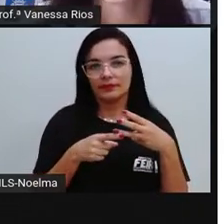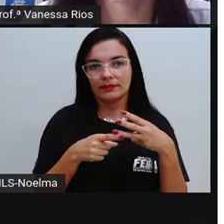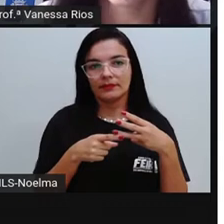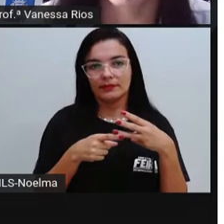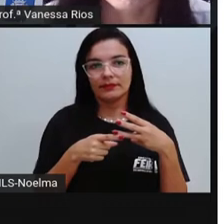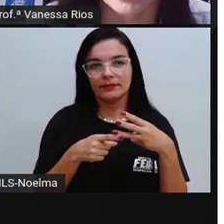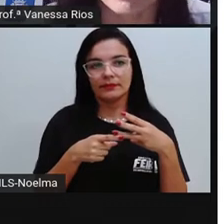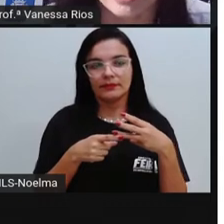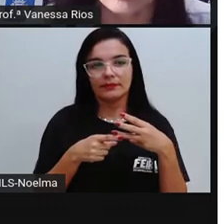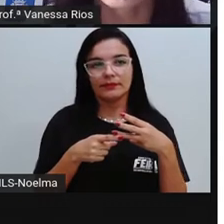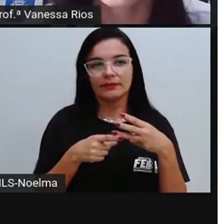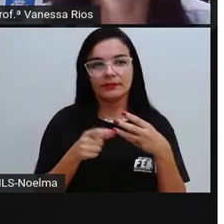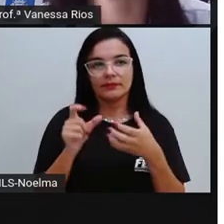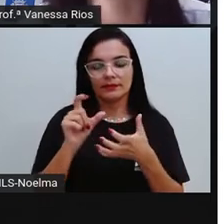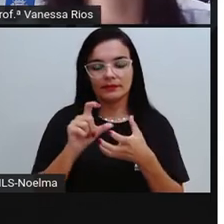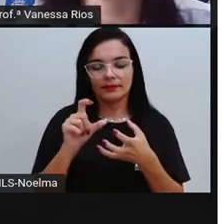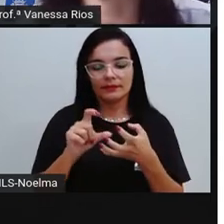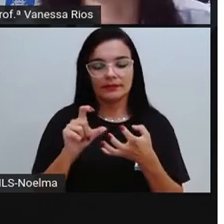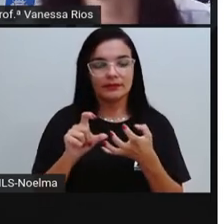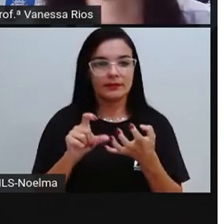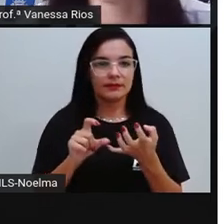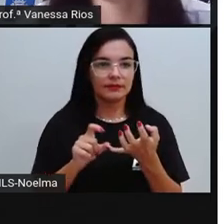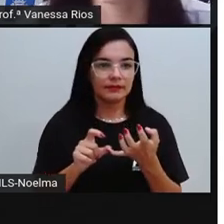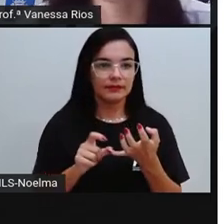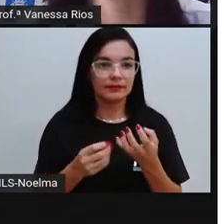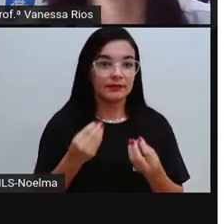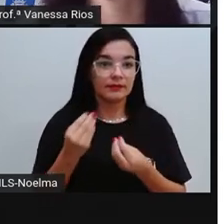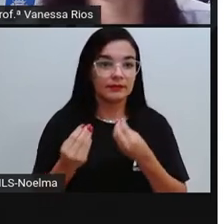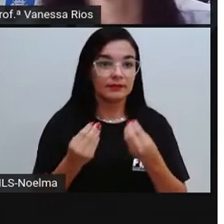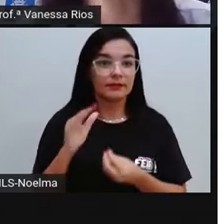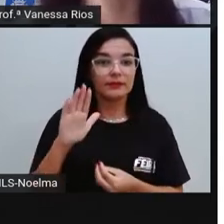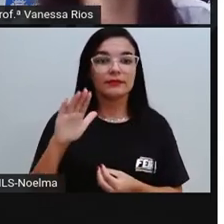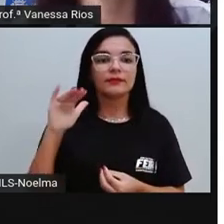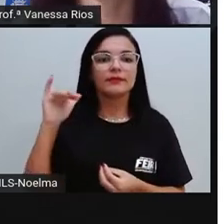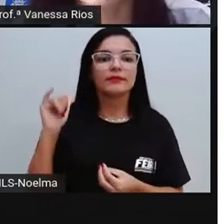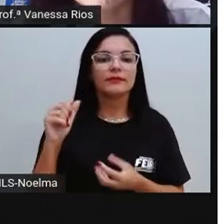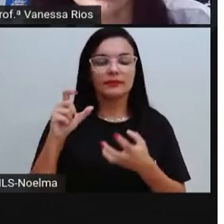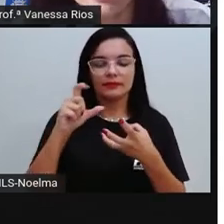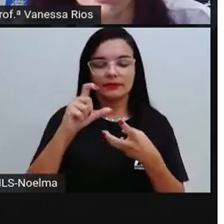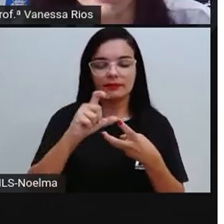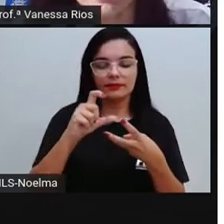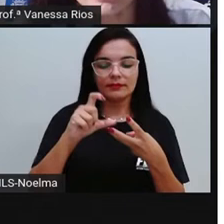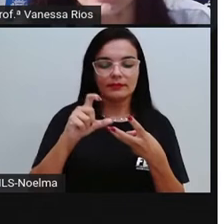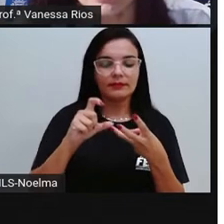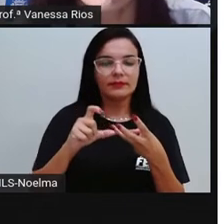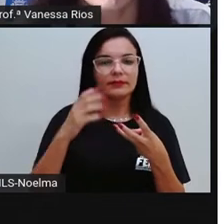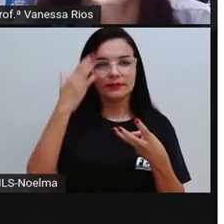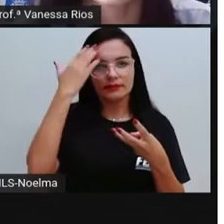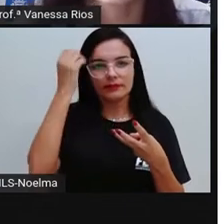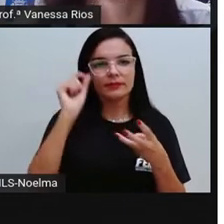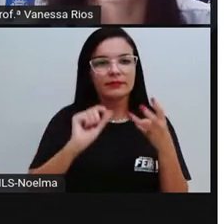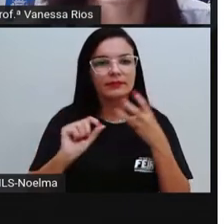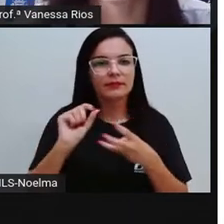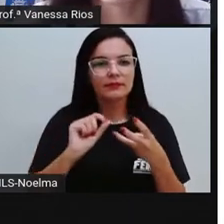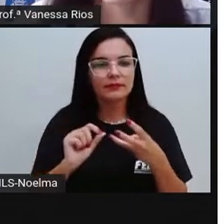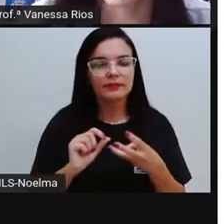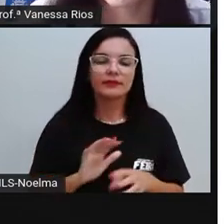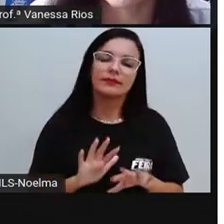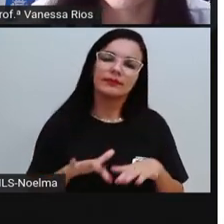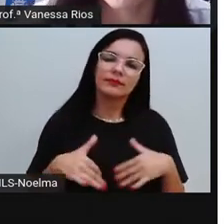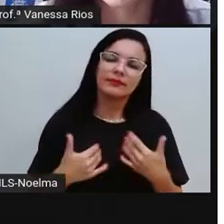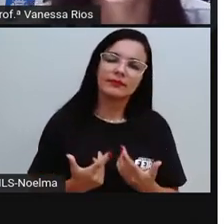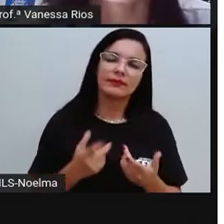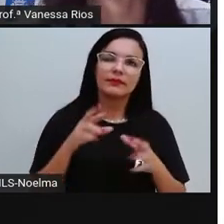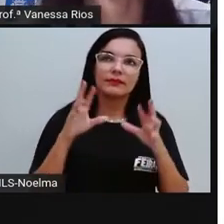vocês já devem saber como se chama uma palavra que possui três sílabas. Mas aí a Pró vai dar uma